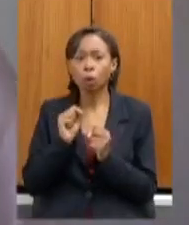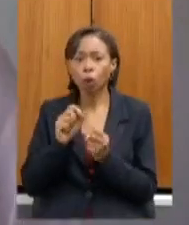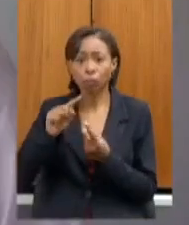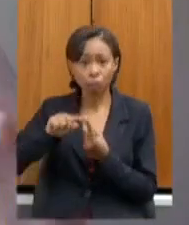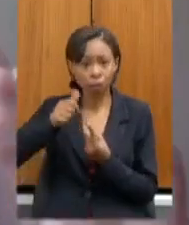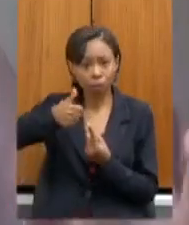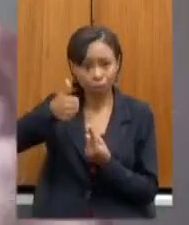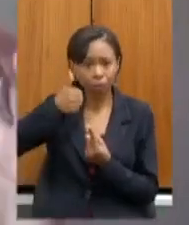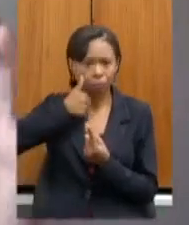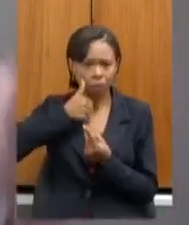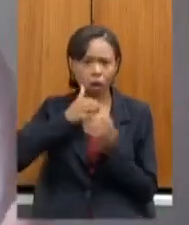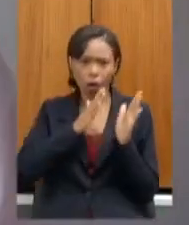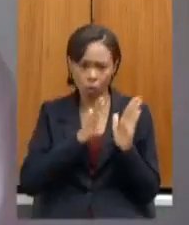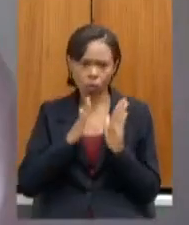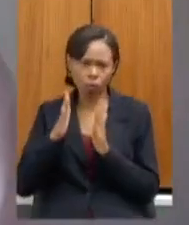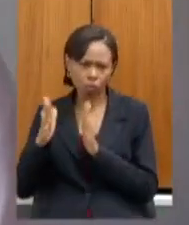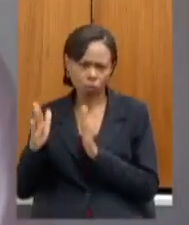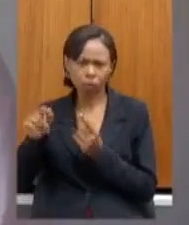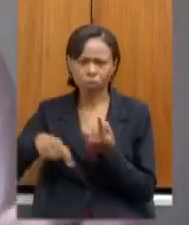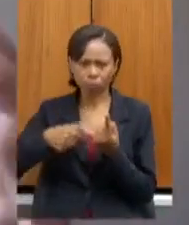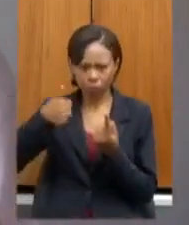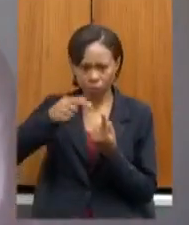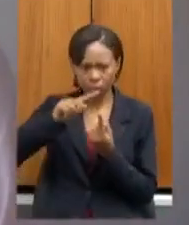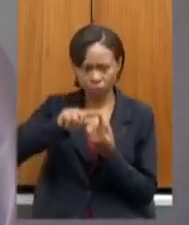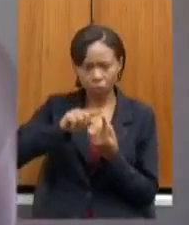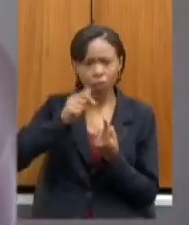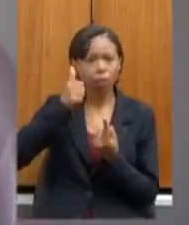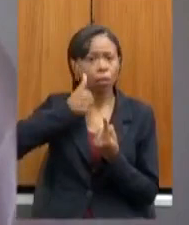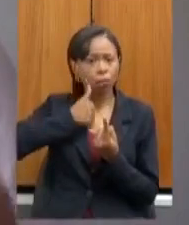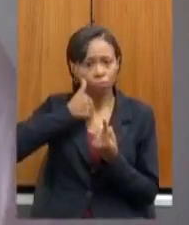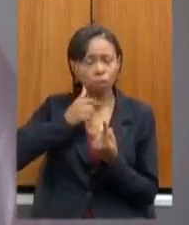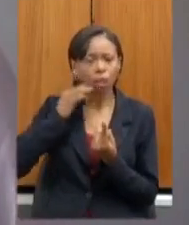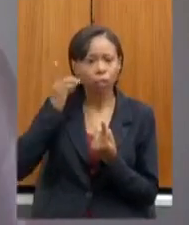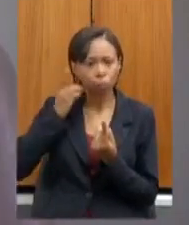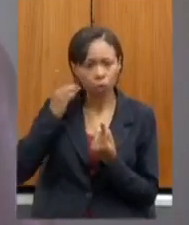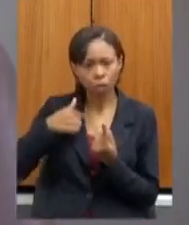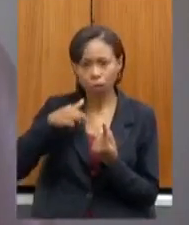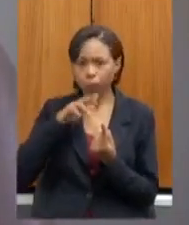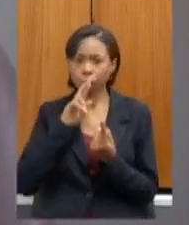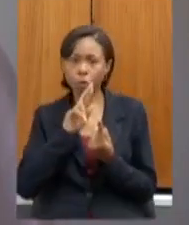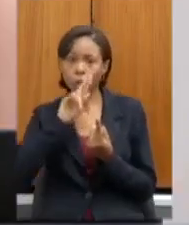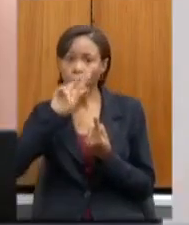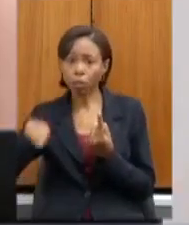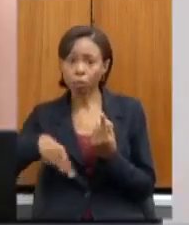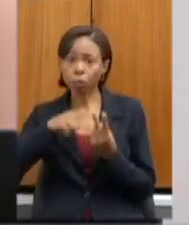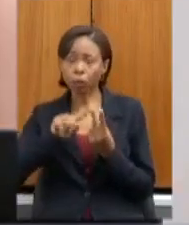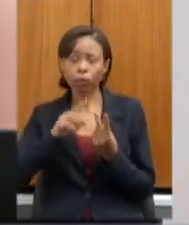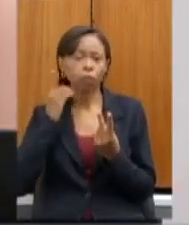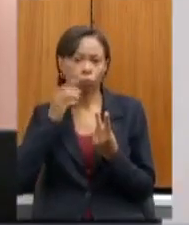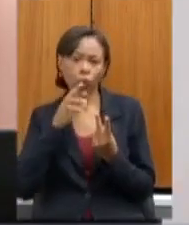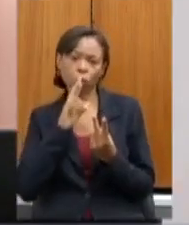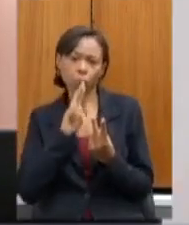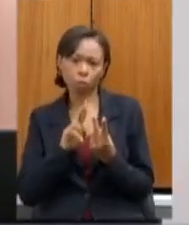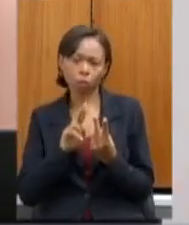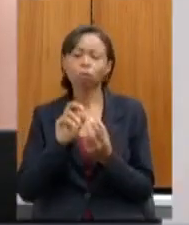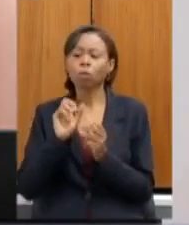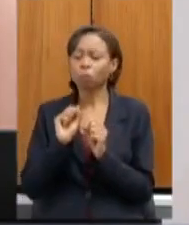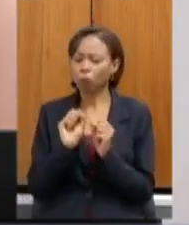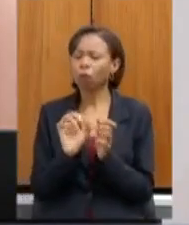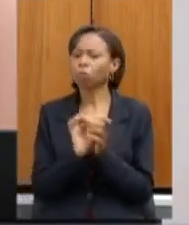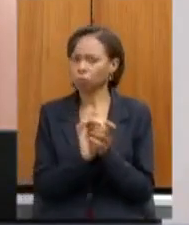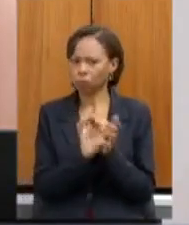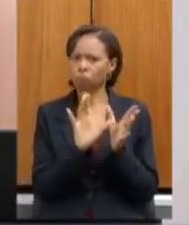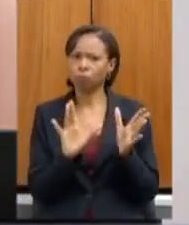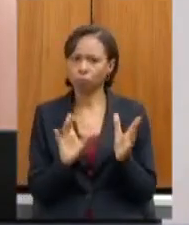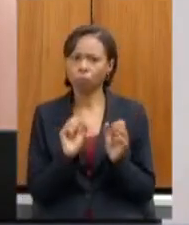Celise a gente segue na ordem eu faço a resposta da deputada Celise a gente ouve a deputada e eu respondo o deputado Bartô por favor responda a deputada Celise